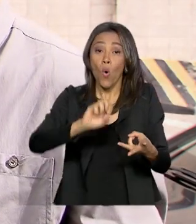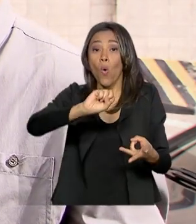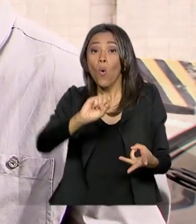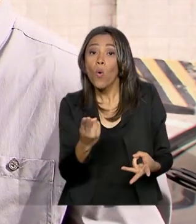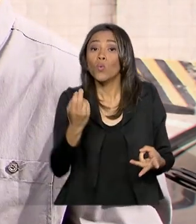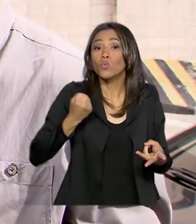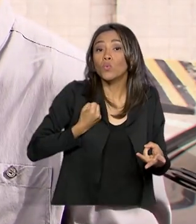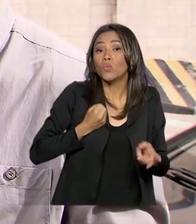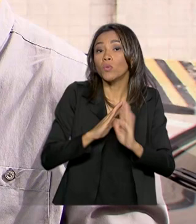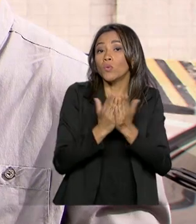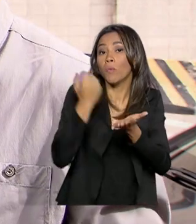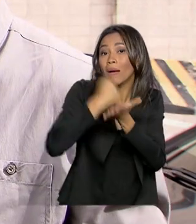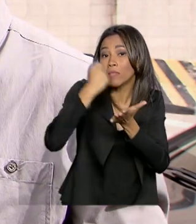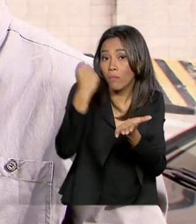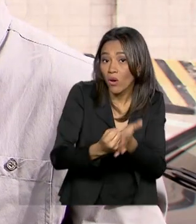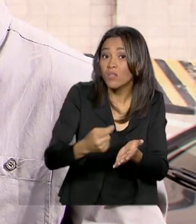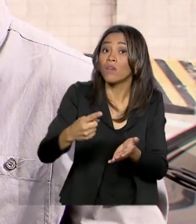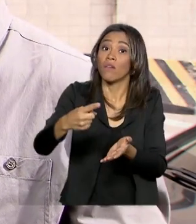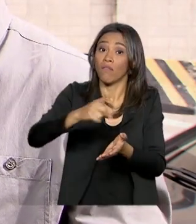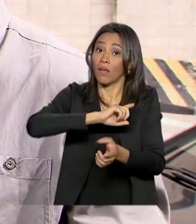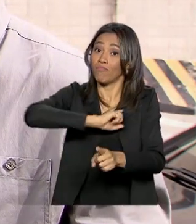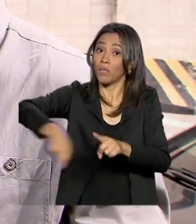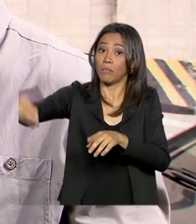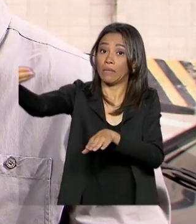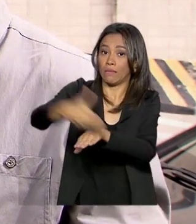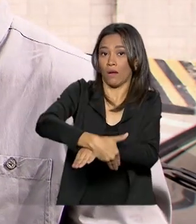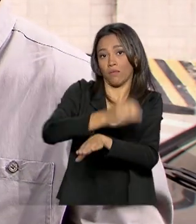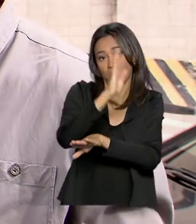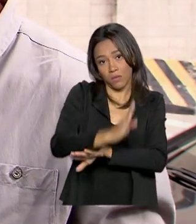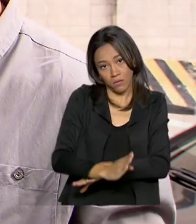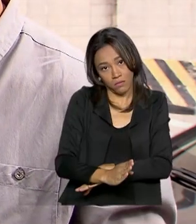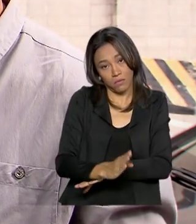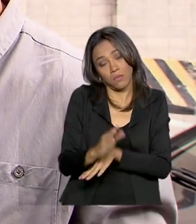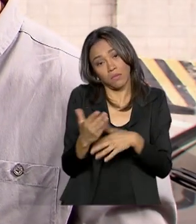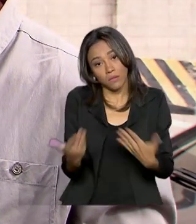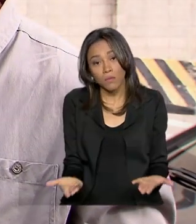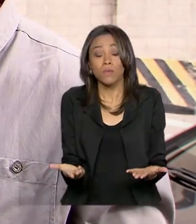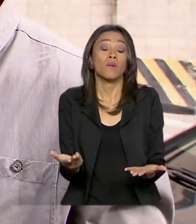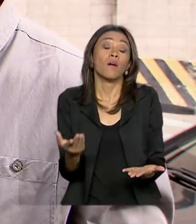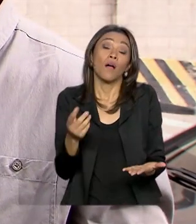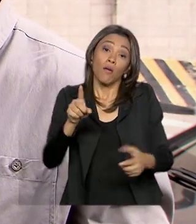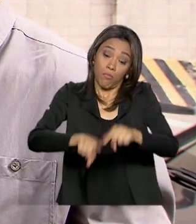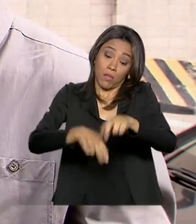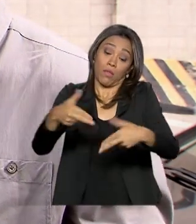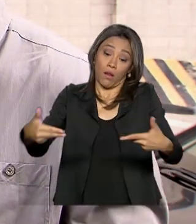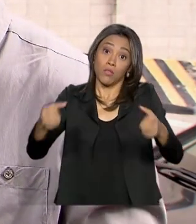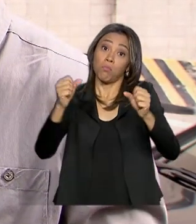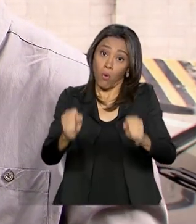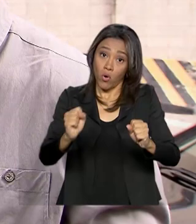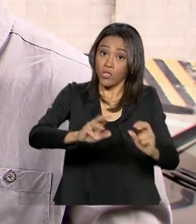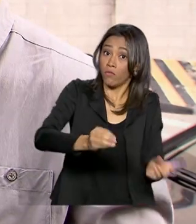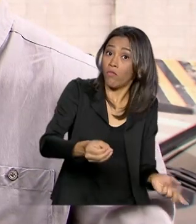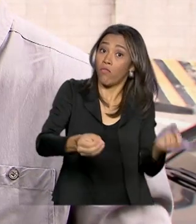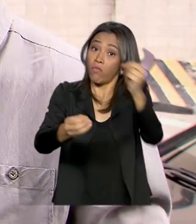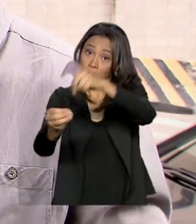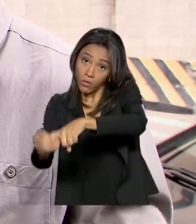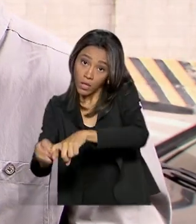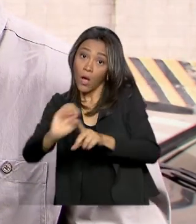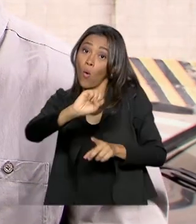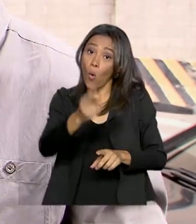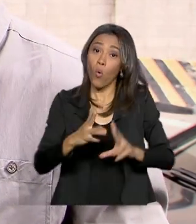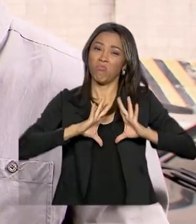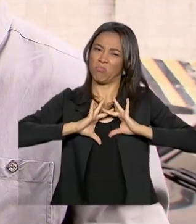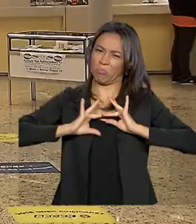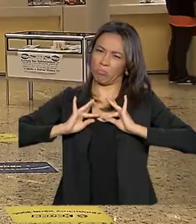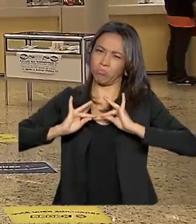comprador pode impedir a entrada do produto no país. Neste caso, a mercadoria pode ser devolvida ou até mesmo